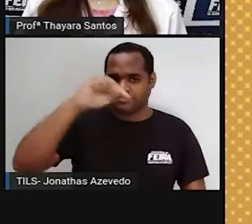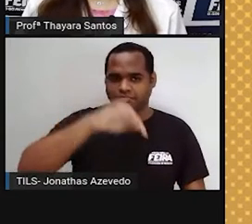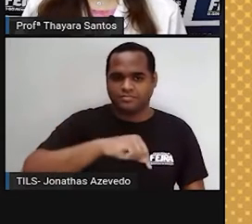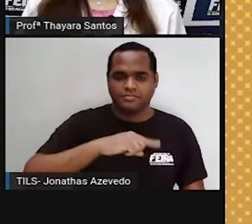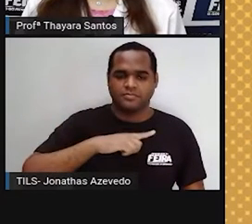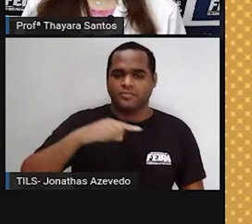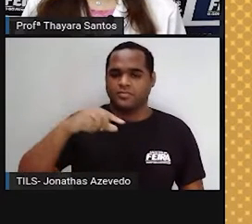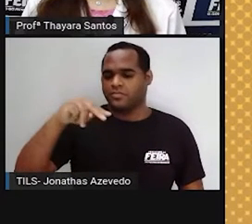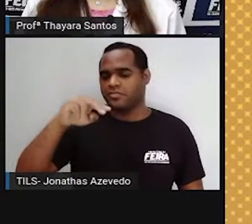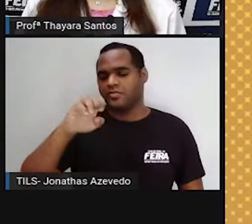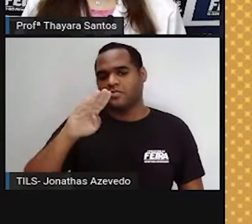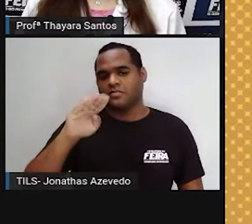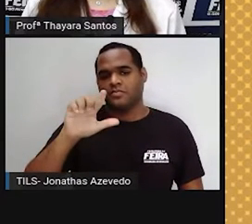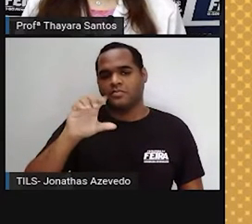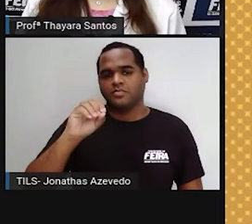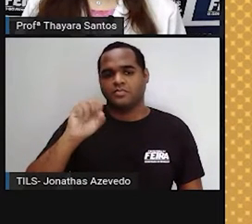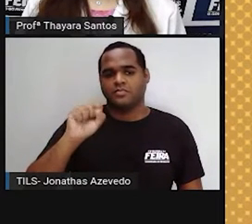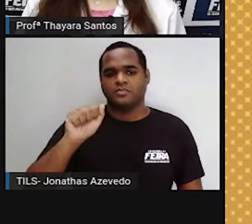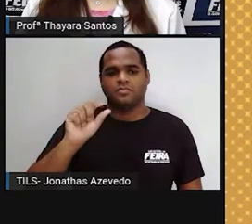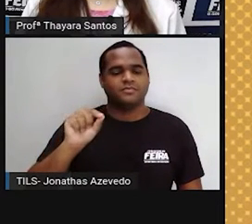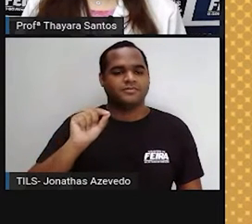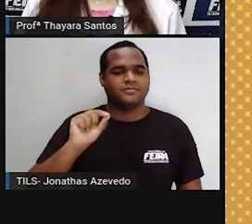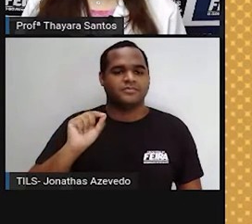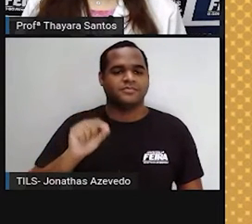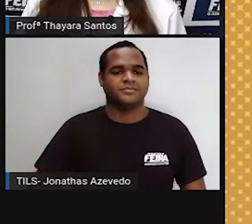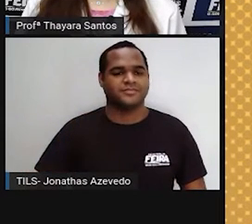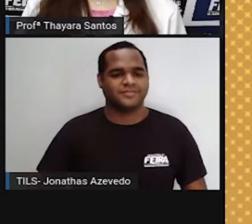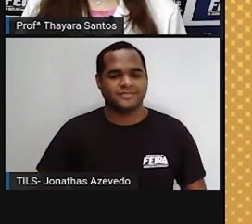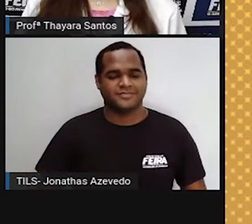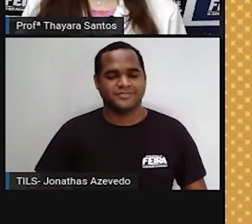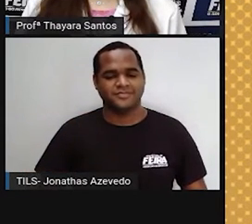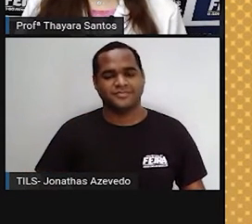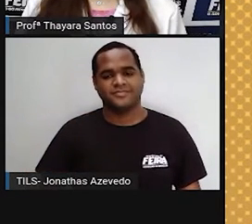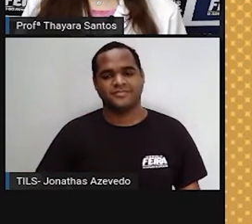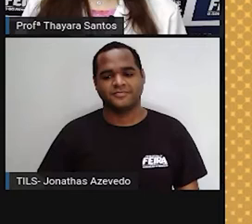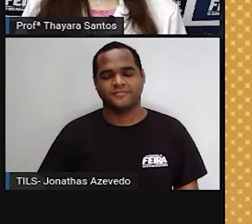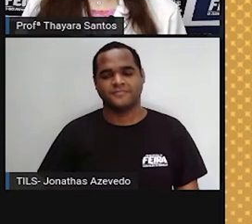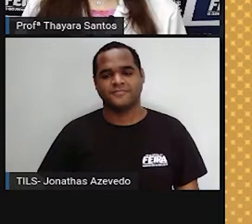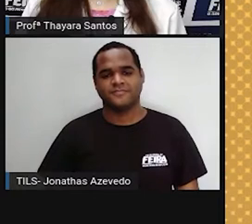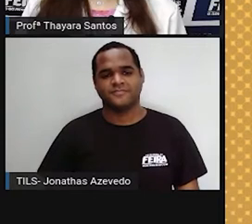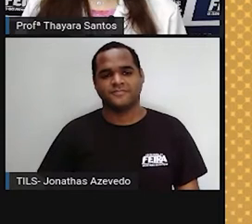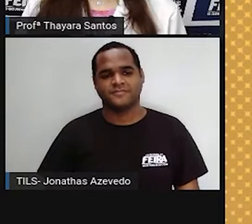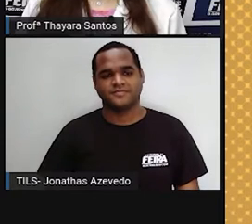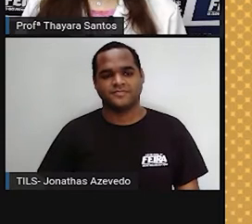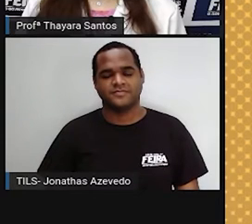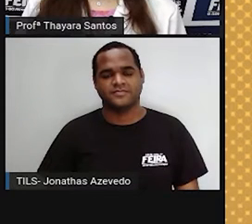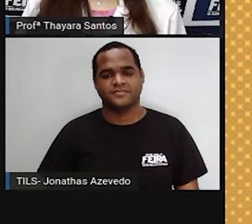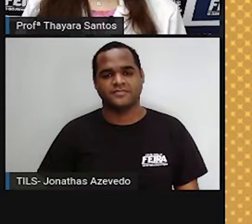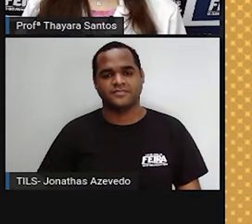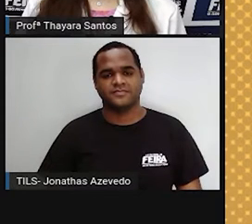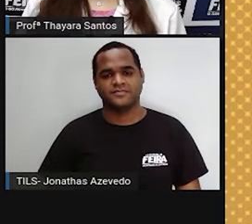nebulosa? 5,6 5,6 de anos.